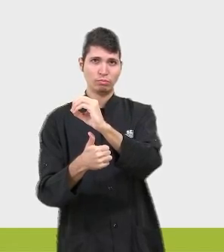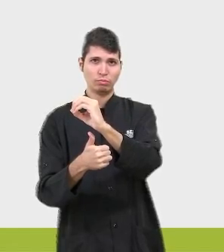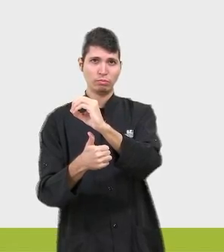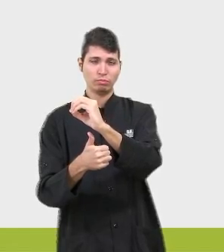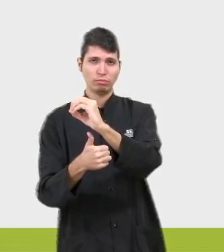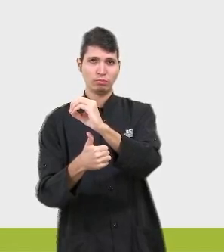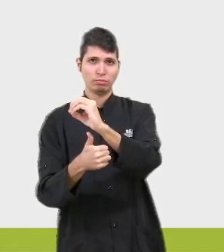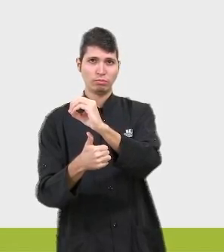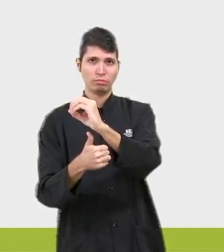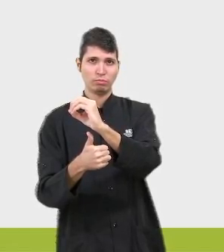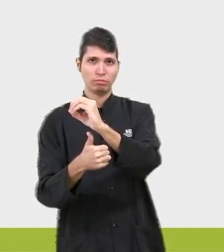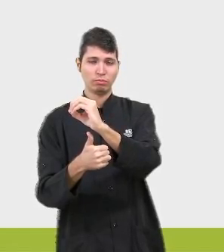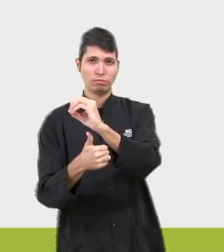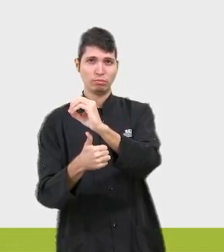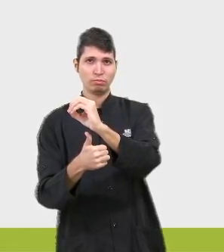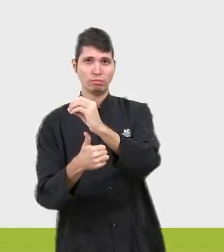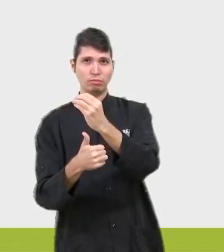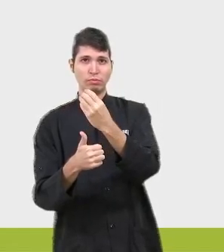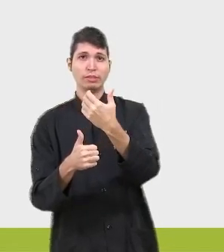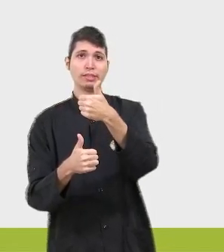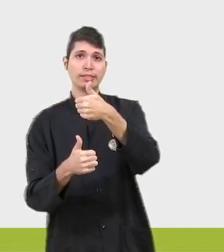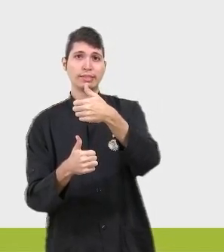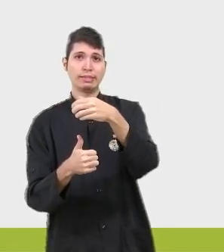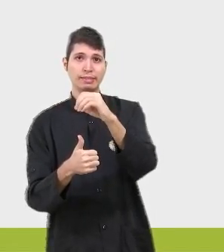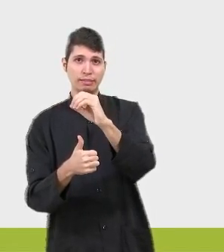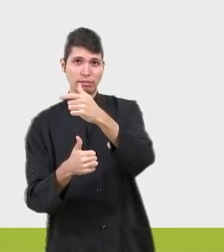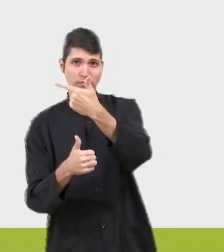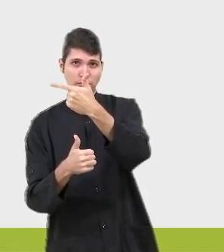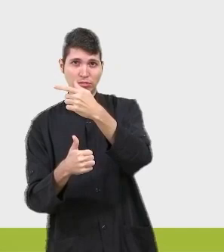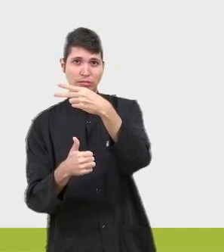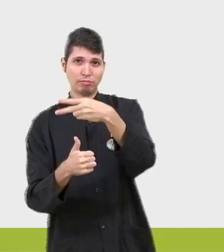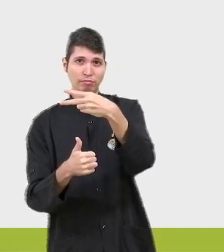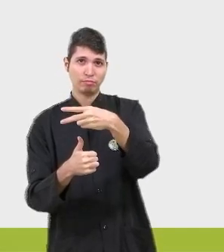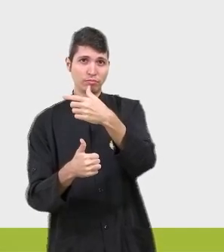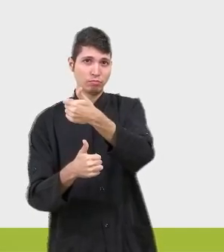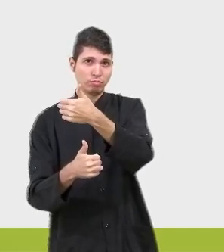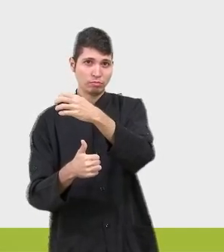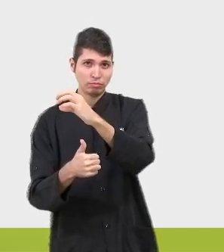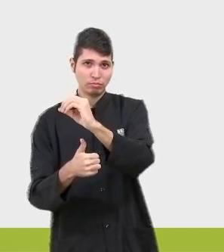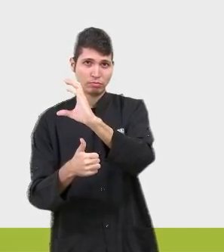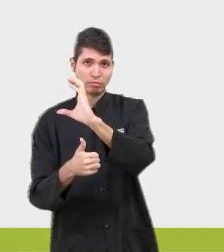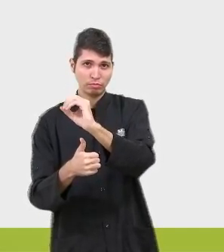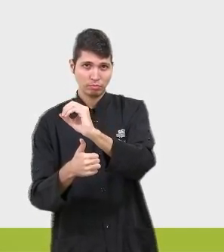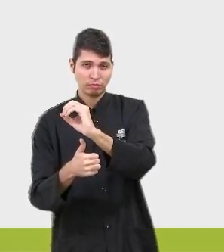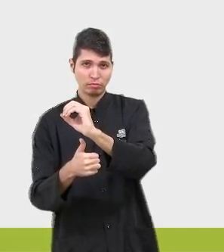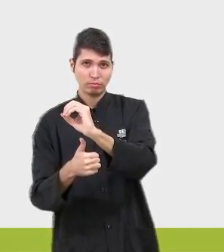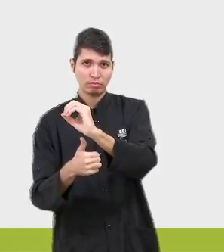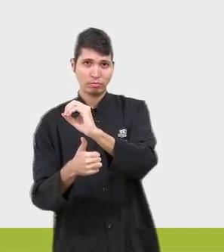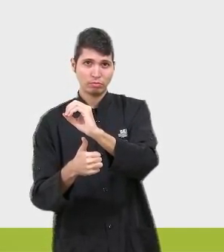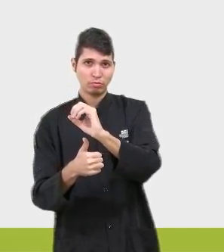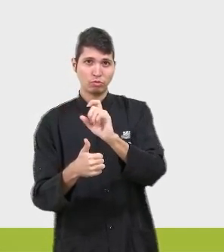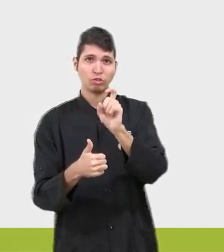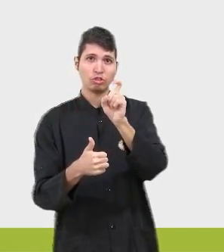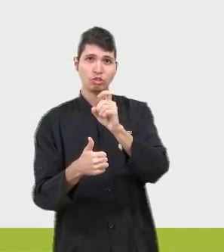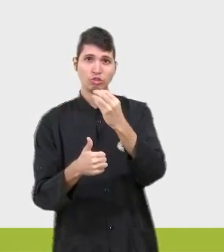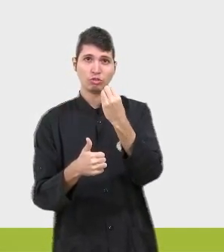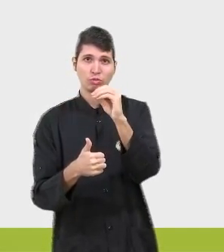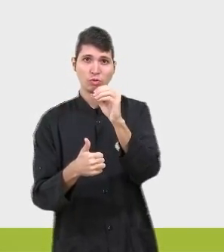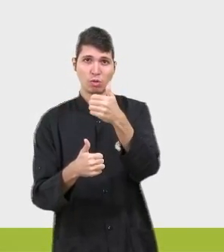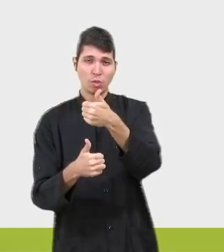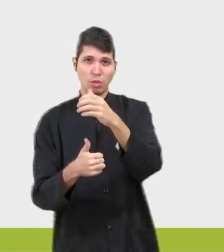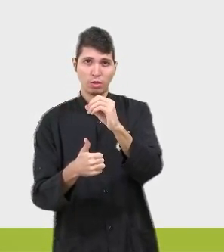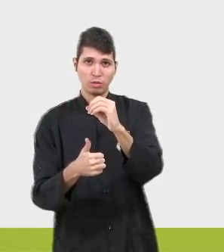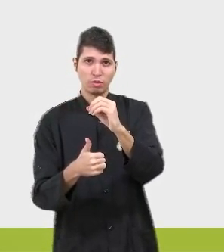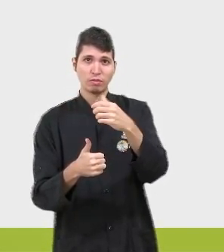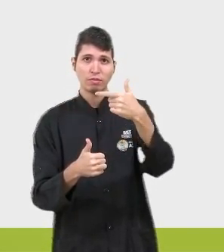tem X, coloca 10. 10 ao quadrado, 100. Vai ficar menos 100, né? Aonde tem X, coloca 10 aqui, ó. Vai ficar 20